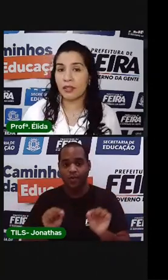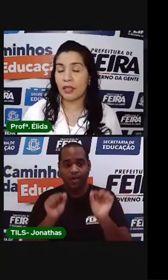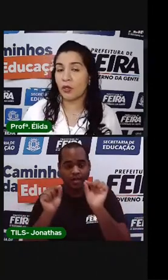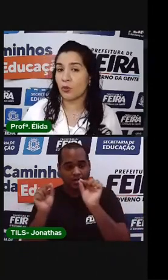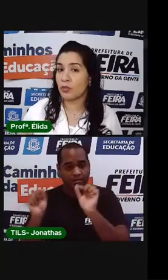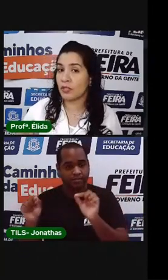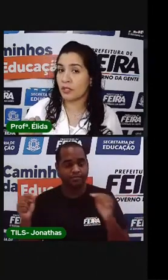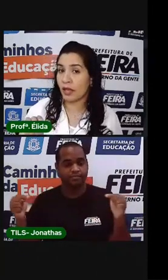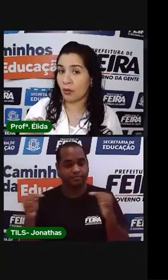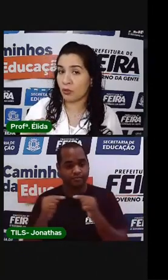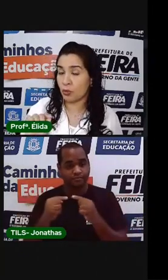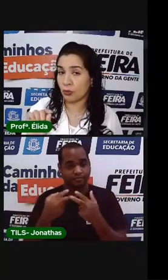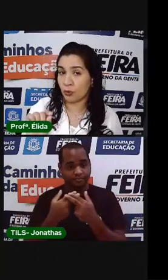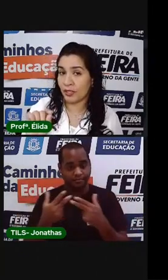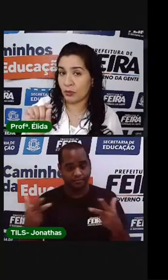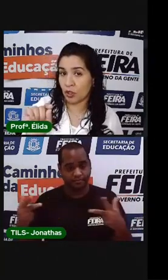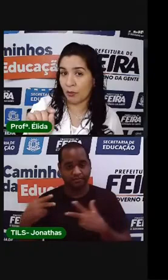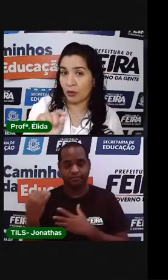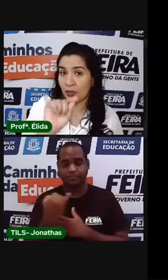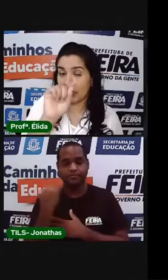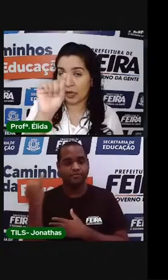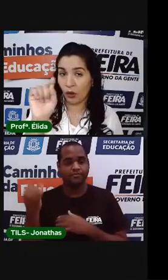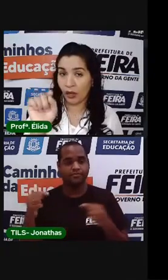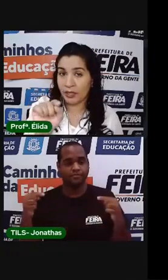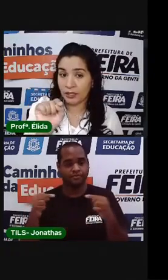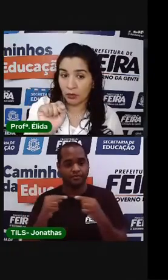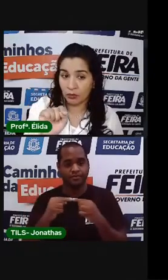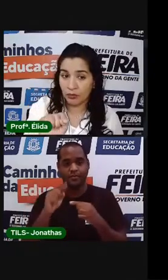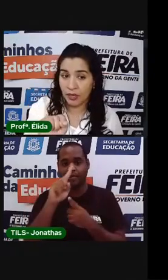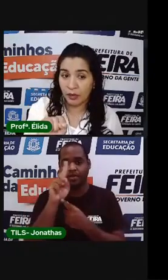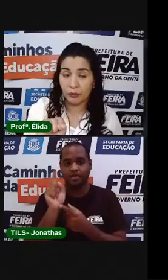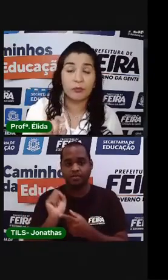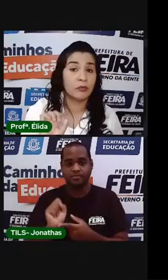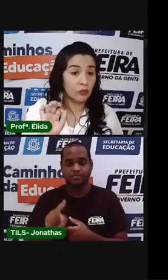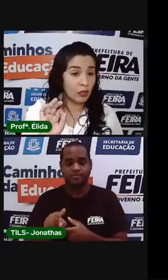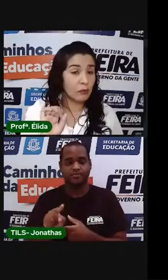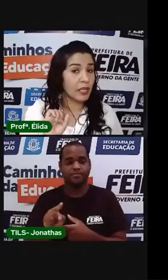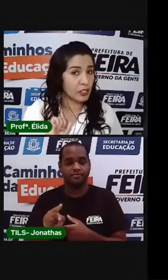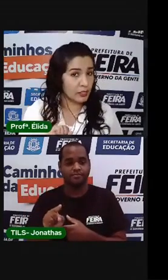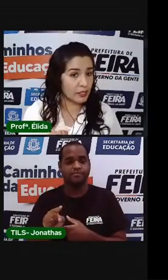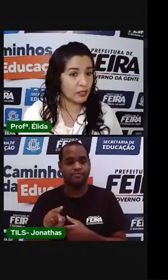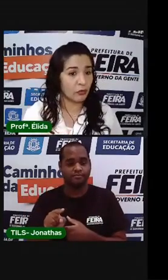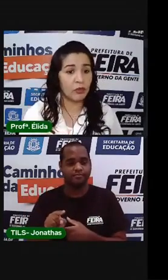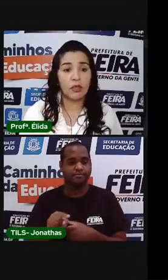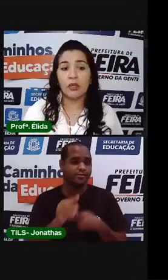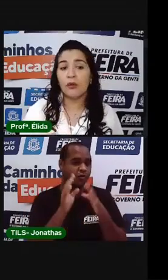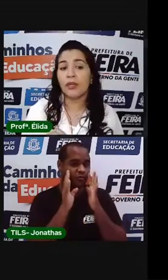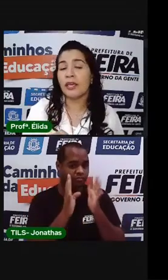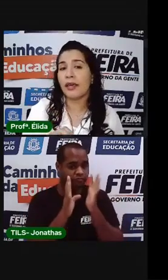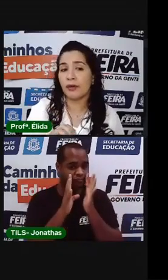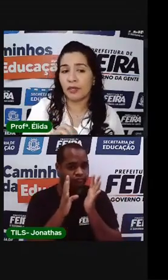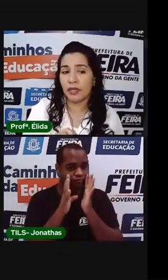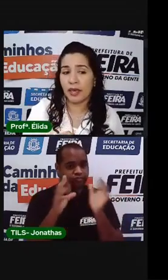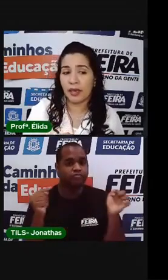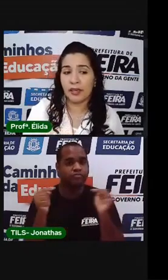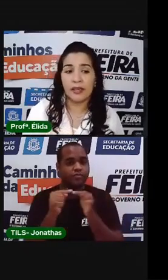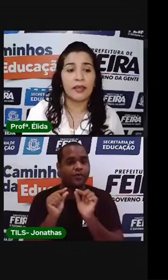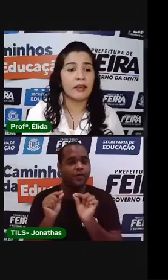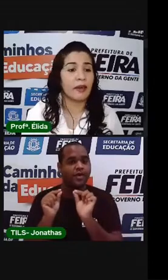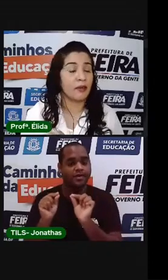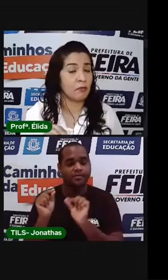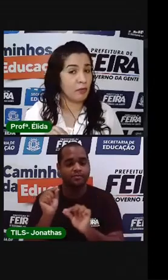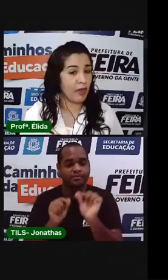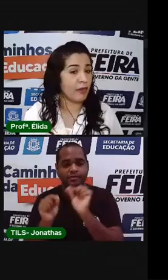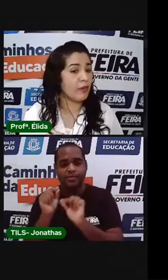Sempre tem o sinal de pontuação chamado interrogação no final. Presta atenção. O que é o que é?